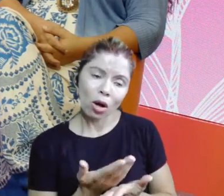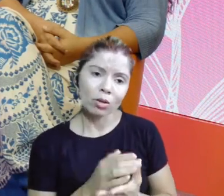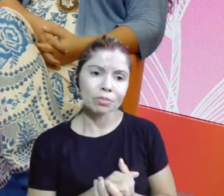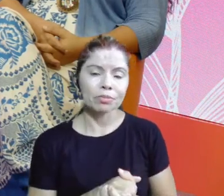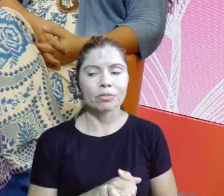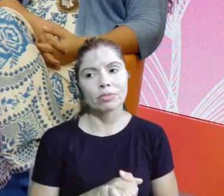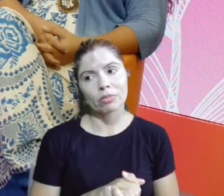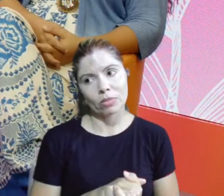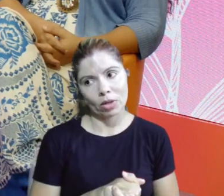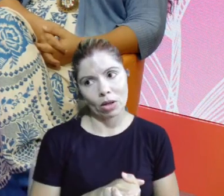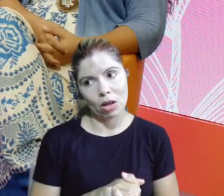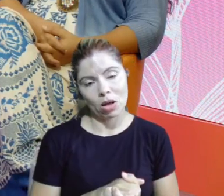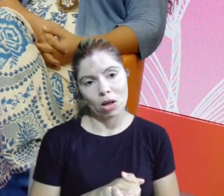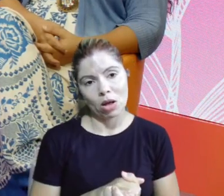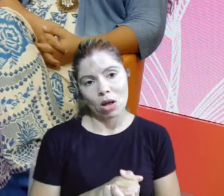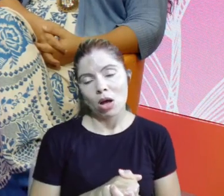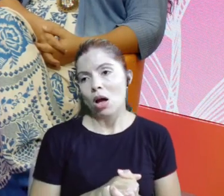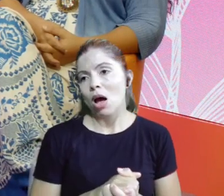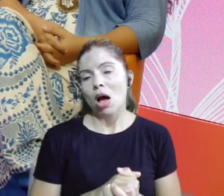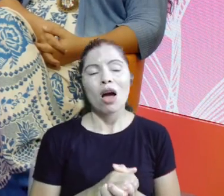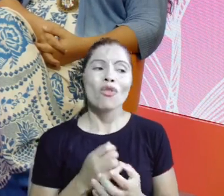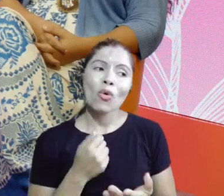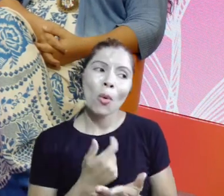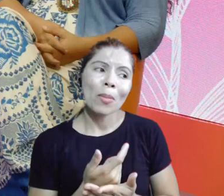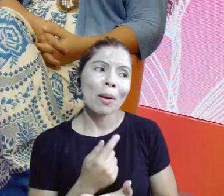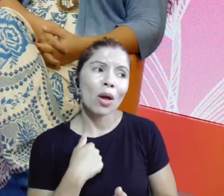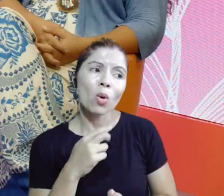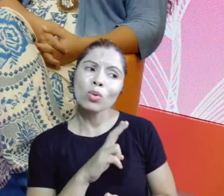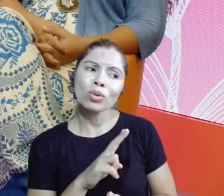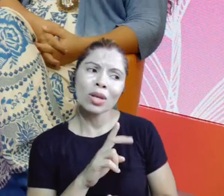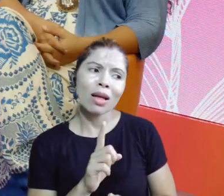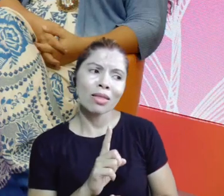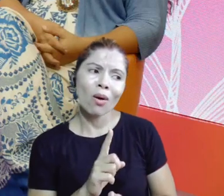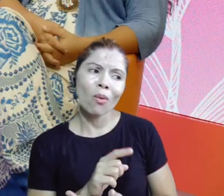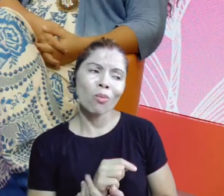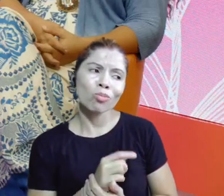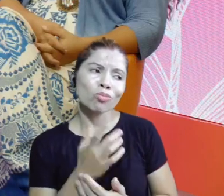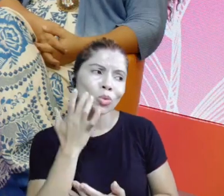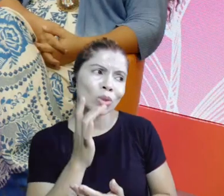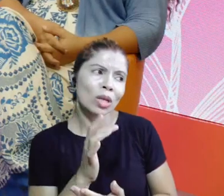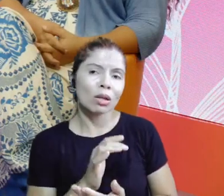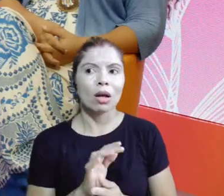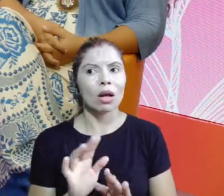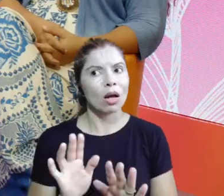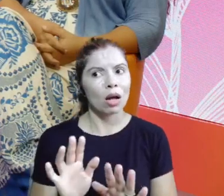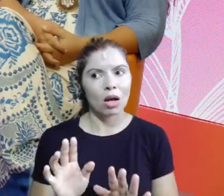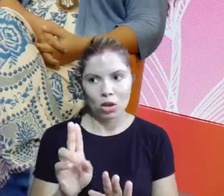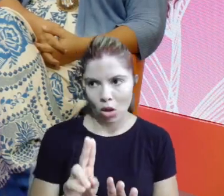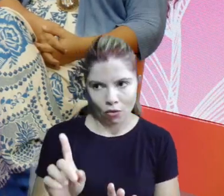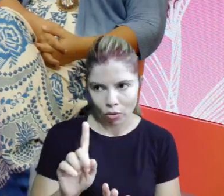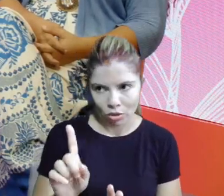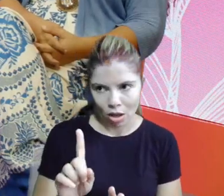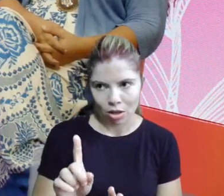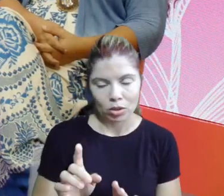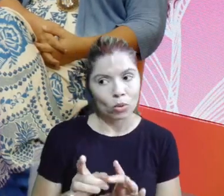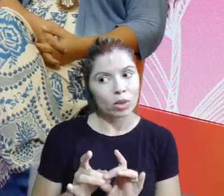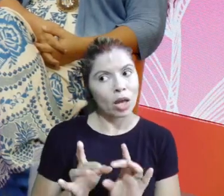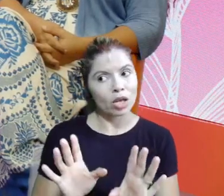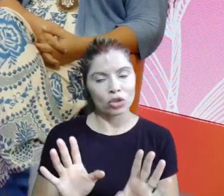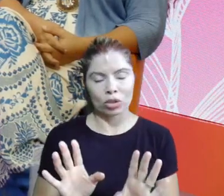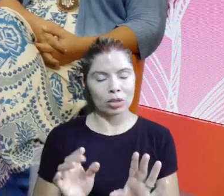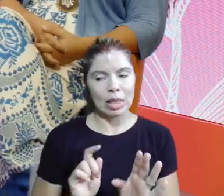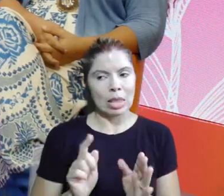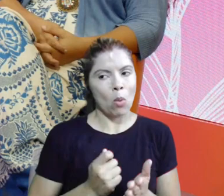assim, se você não pode comprar, pode deixar aqui. Ah, eu vou comprar, mas eu não sei se eu vou usar. Eu falei, se não vai usar, deixa aí que outra pessoa vai estar usando,